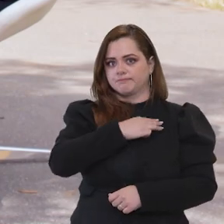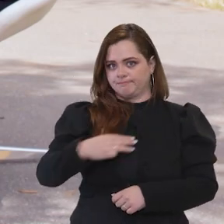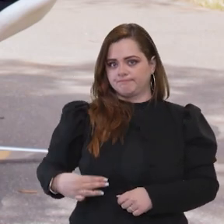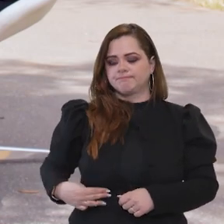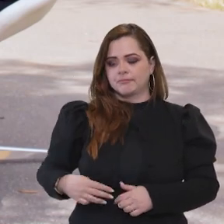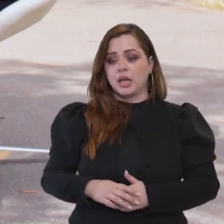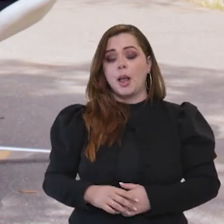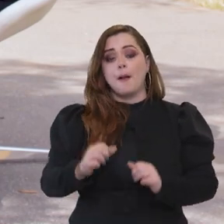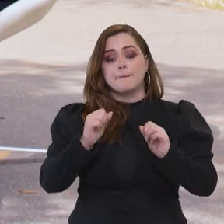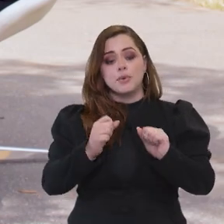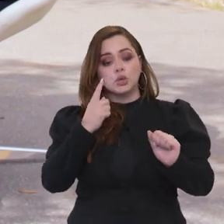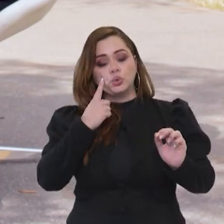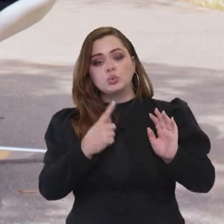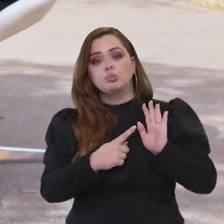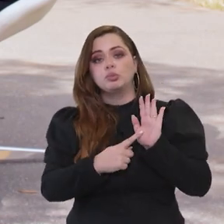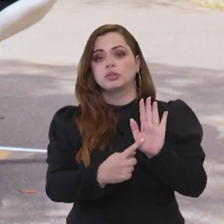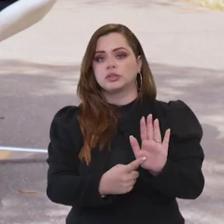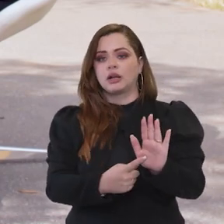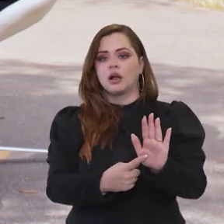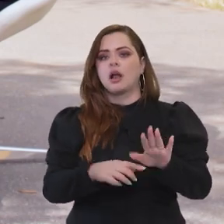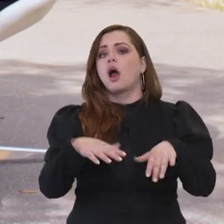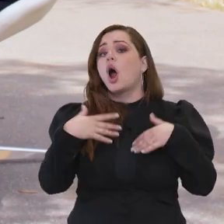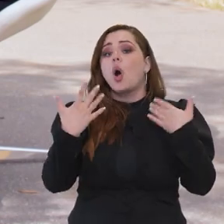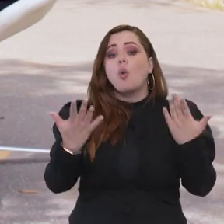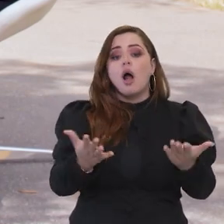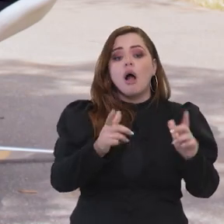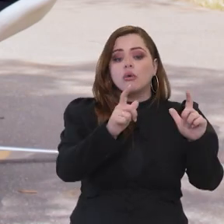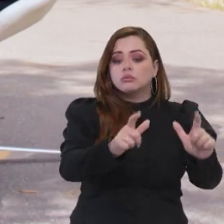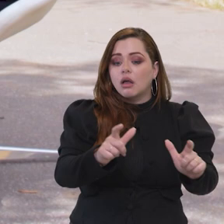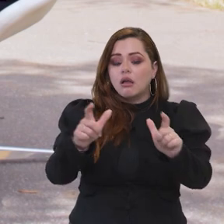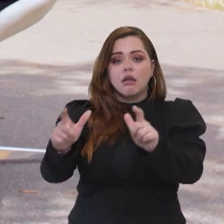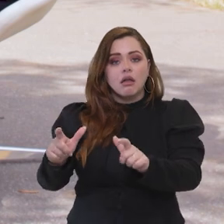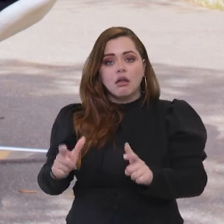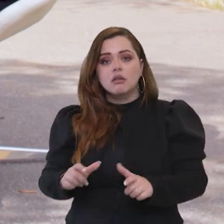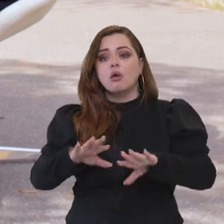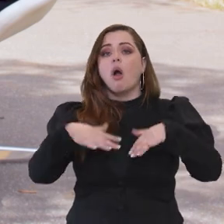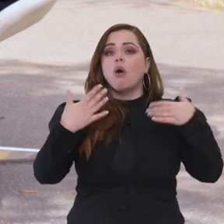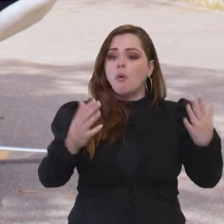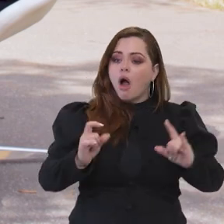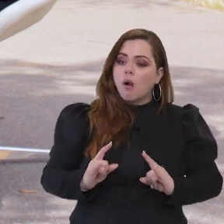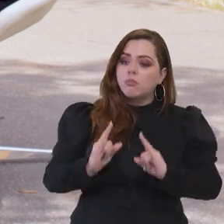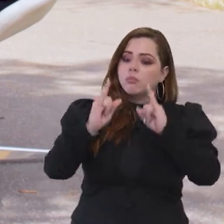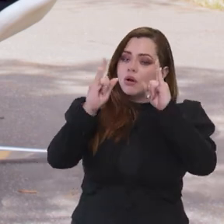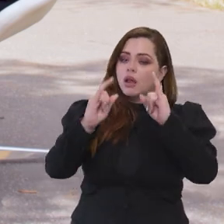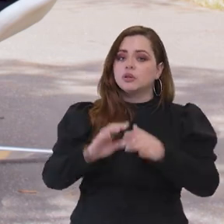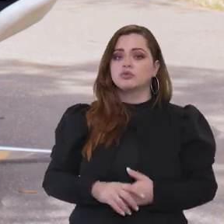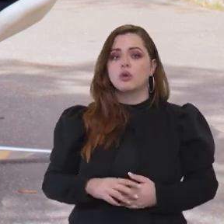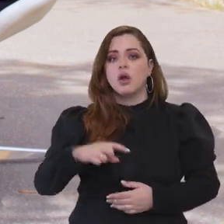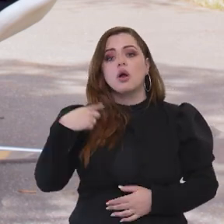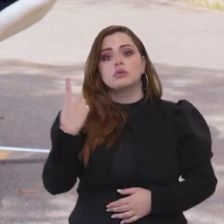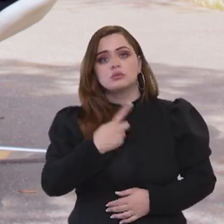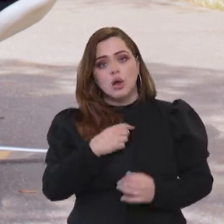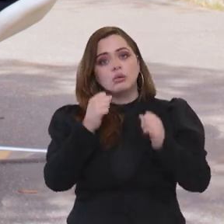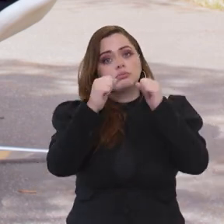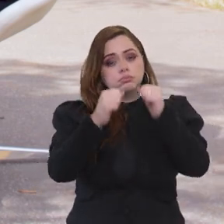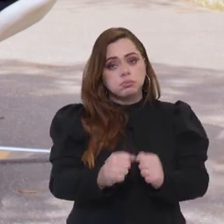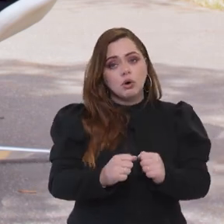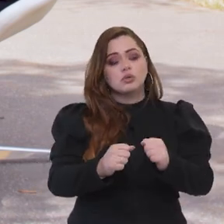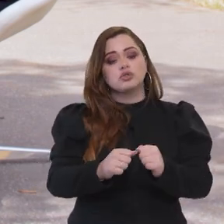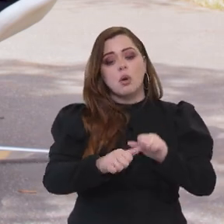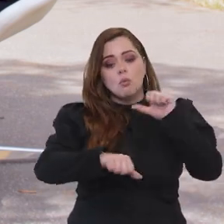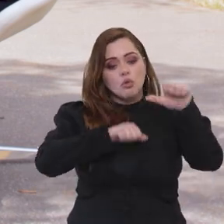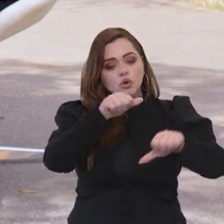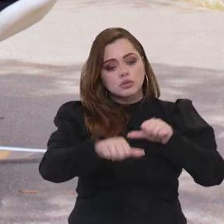disponibilizar, nos mostrar que terrenos são esses, que prédios são esses, para que a gente possa tanto fazer